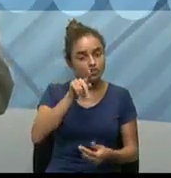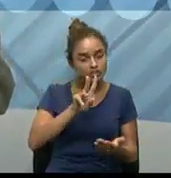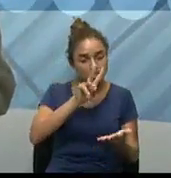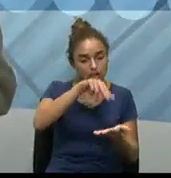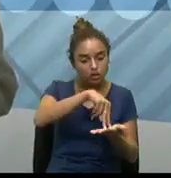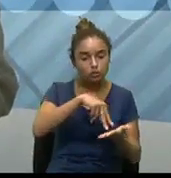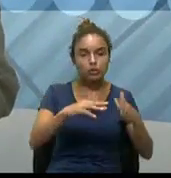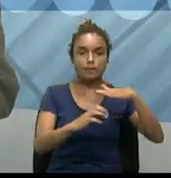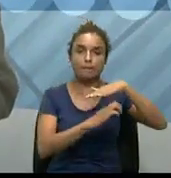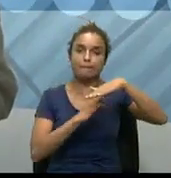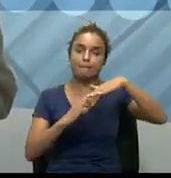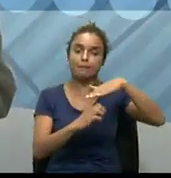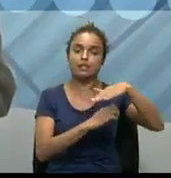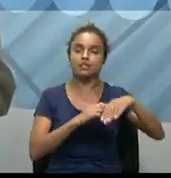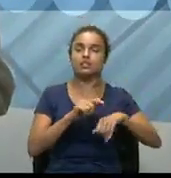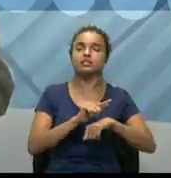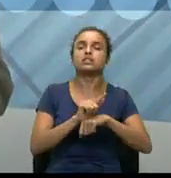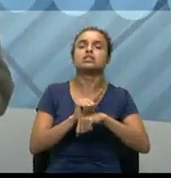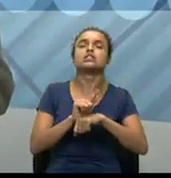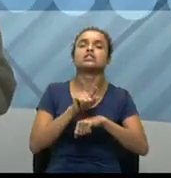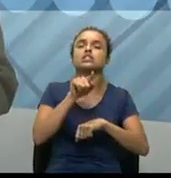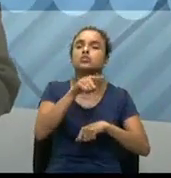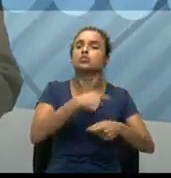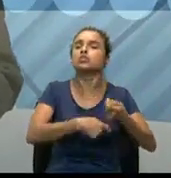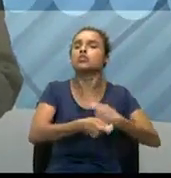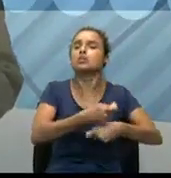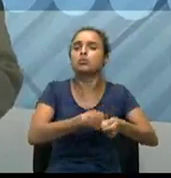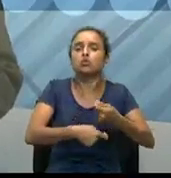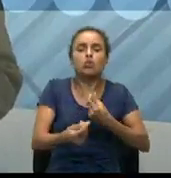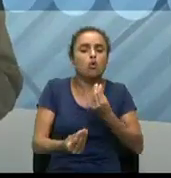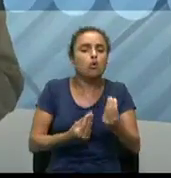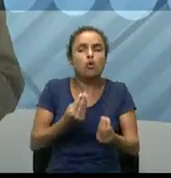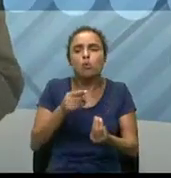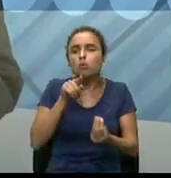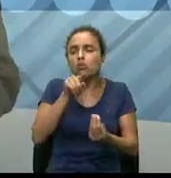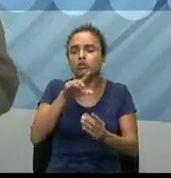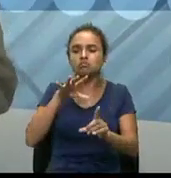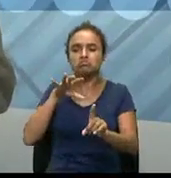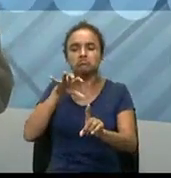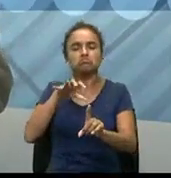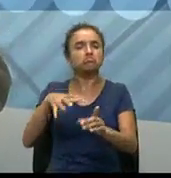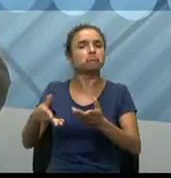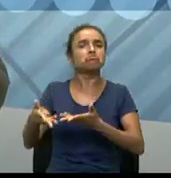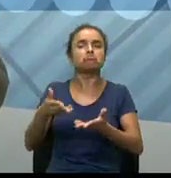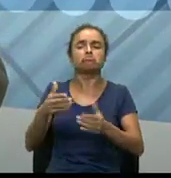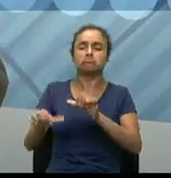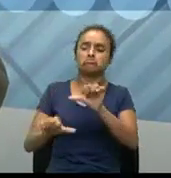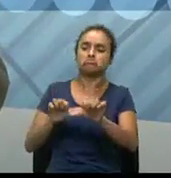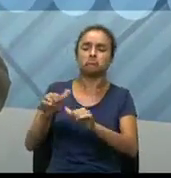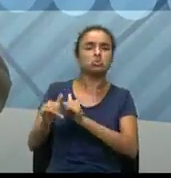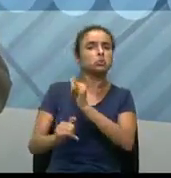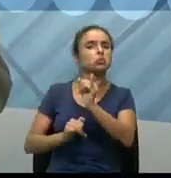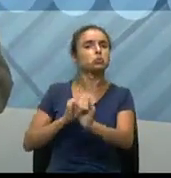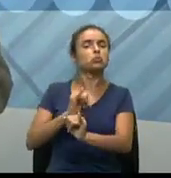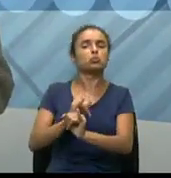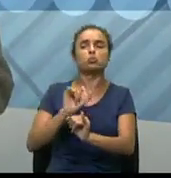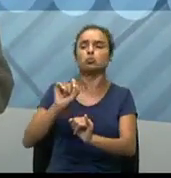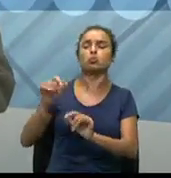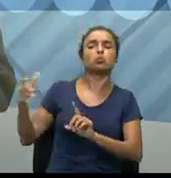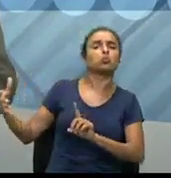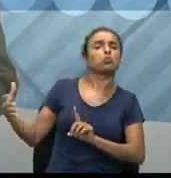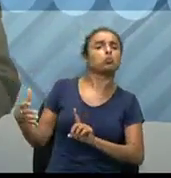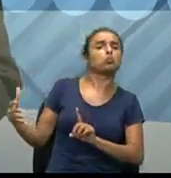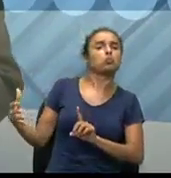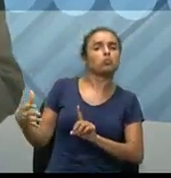gestores, né? Então, qual que é o impacto dessa, toda essa transformação digital de tudo que está vindo,